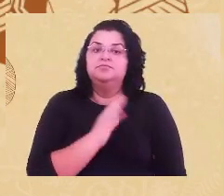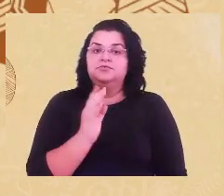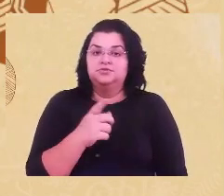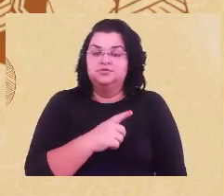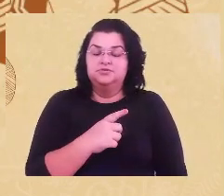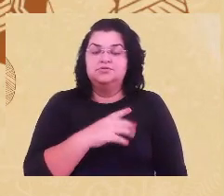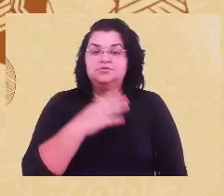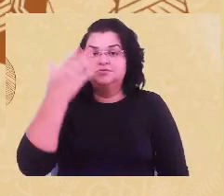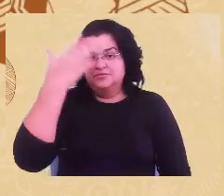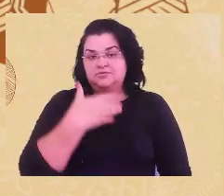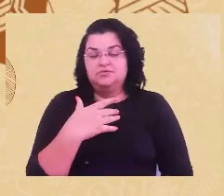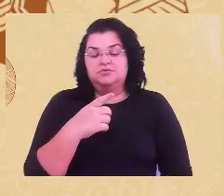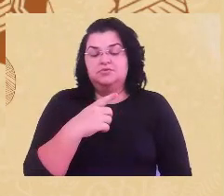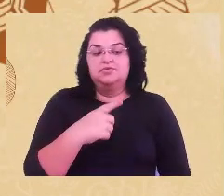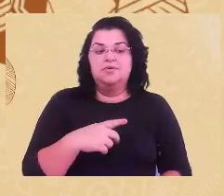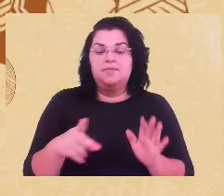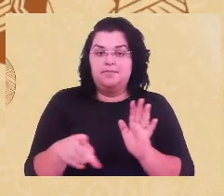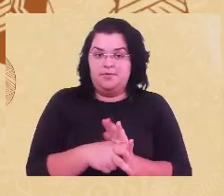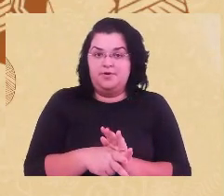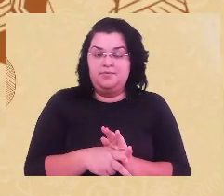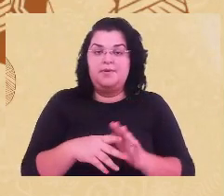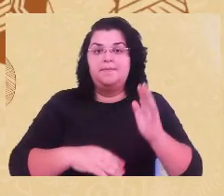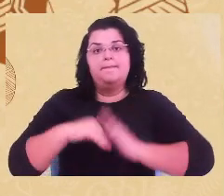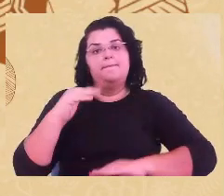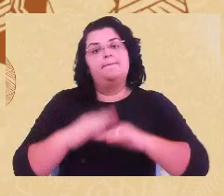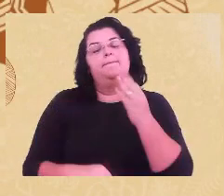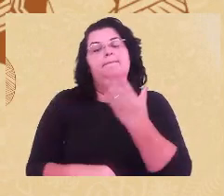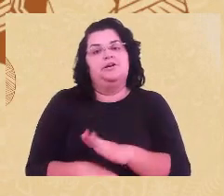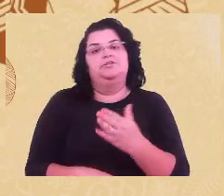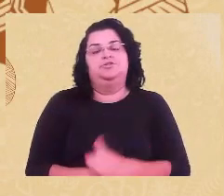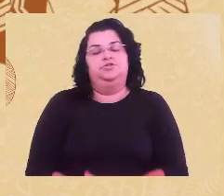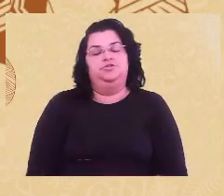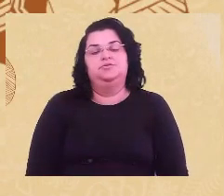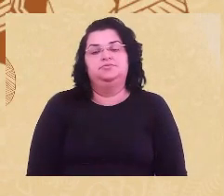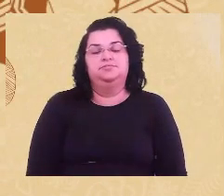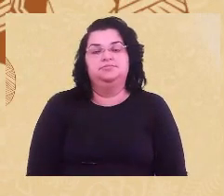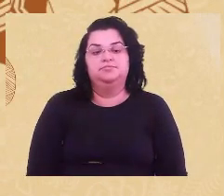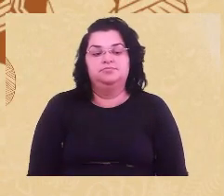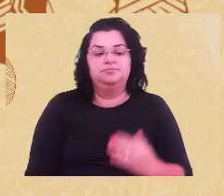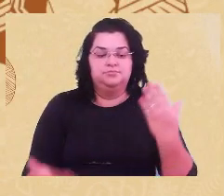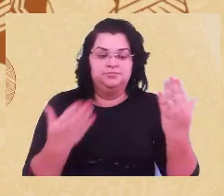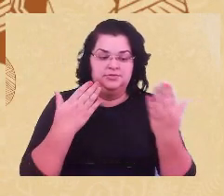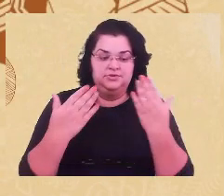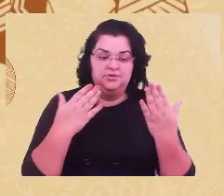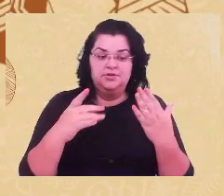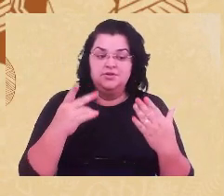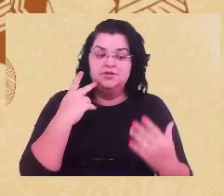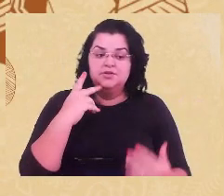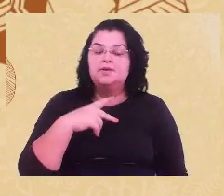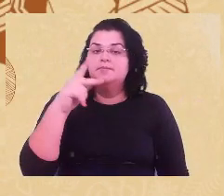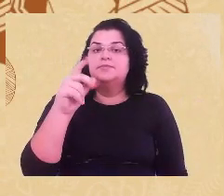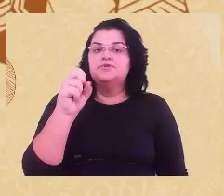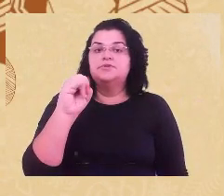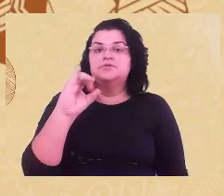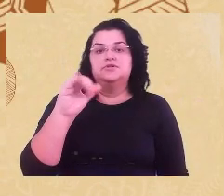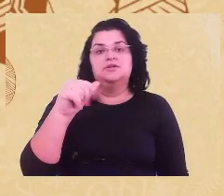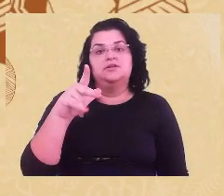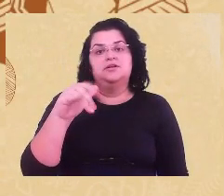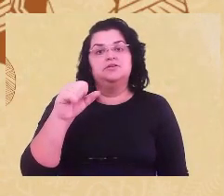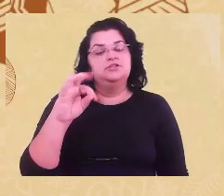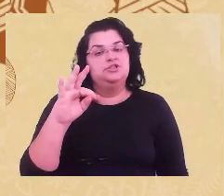da própria prática psicológica e psicanalítica. Então, a nossa prática,